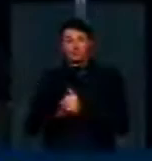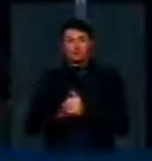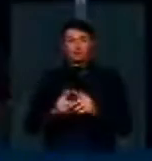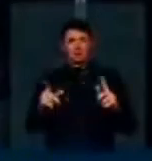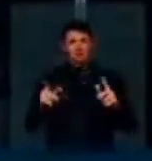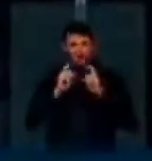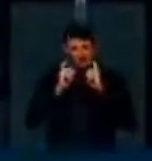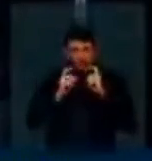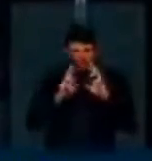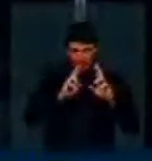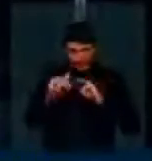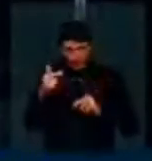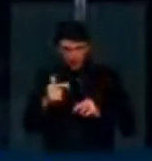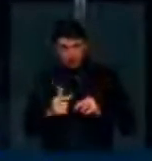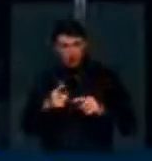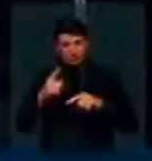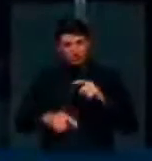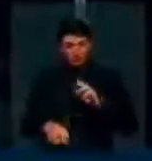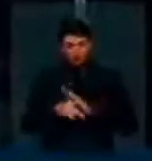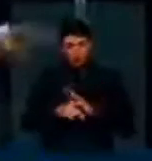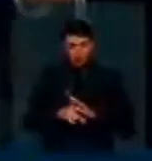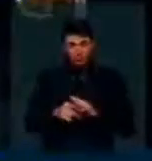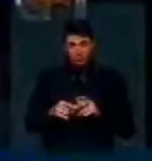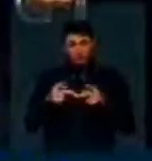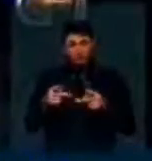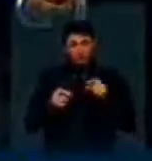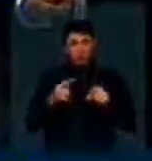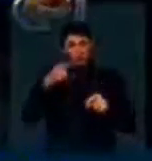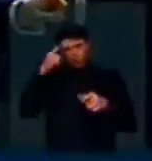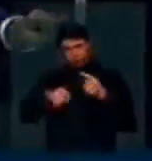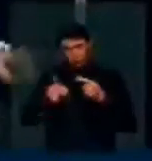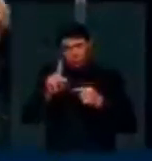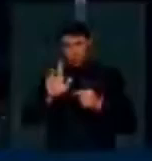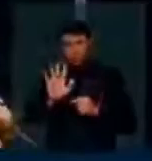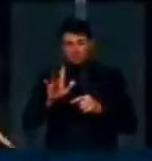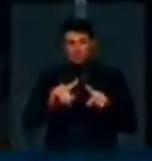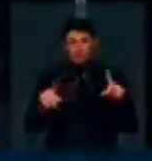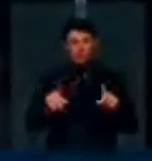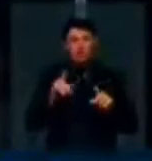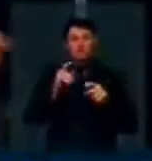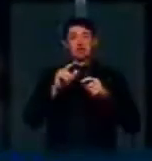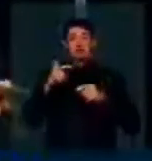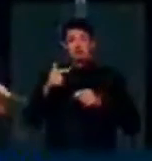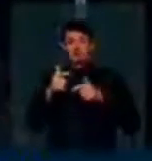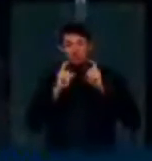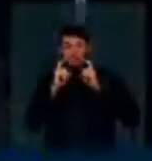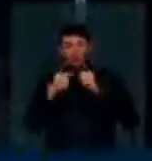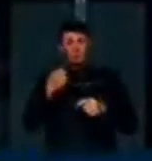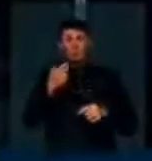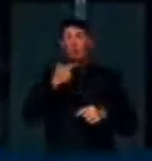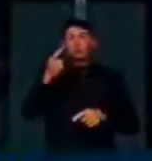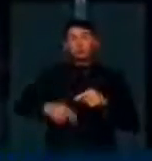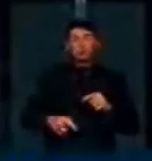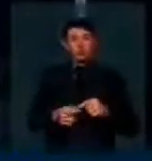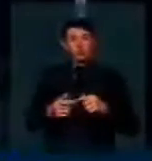sem gerenciamento, que está vedado pela posição do projeto e que eu não discordo, mas sem gerenciamento, eu não posso impedir de